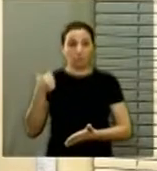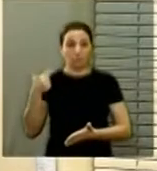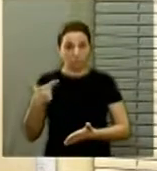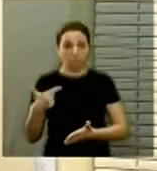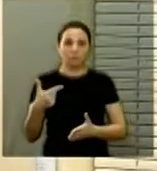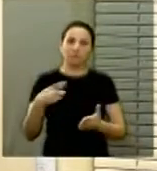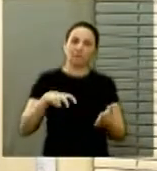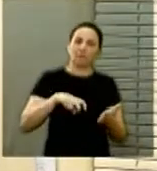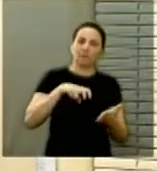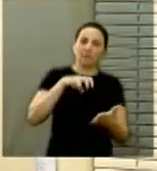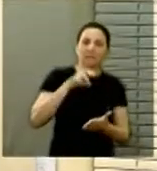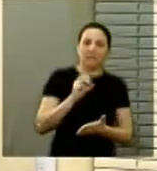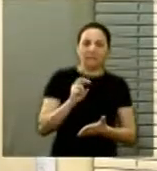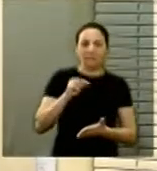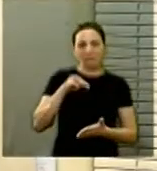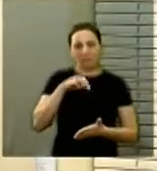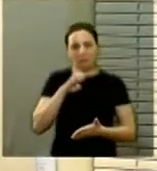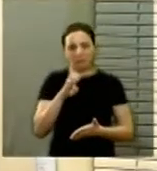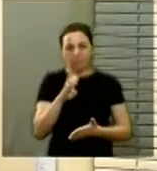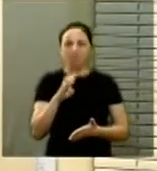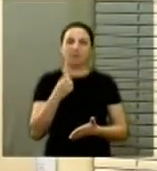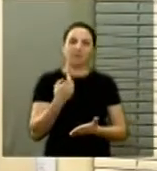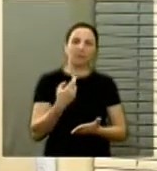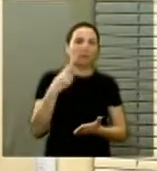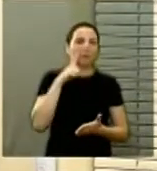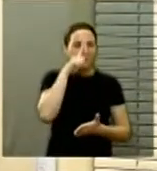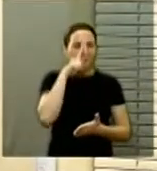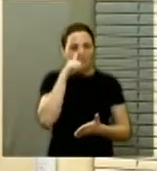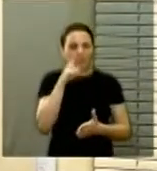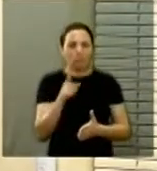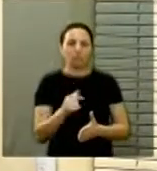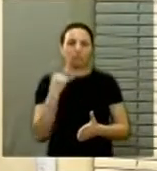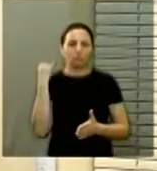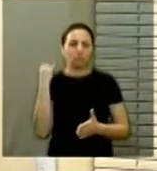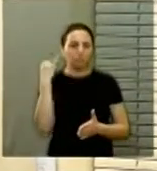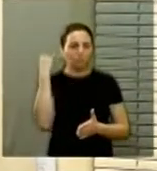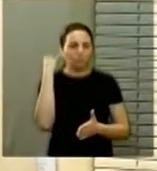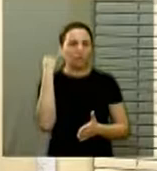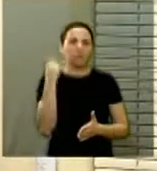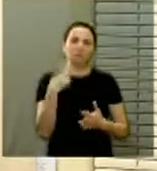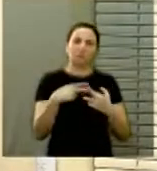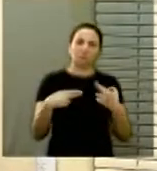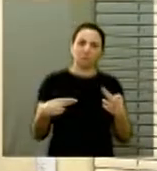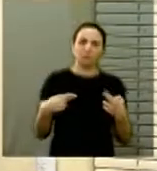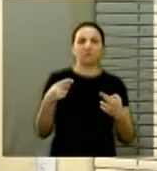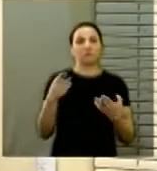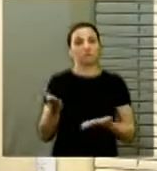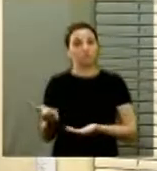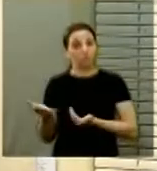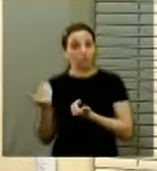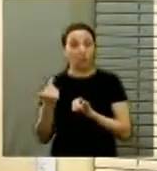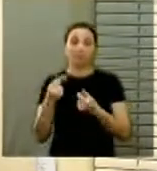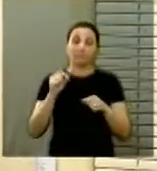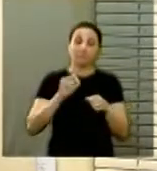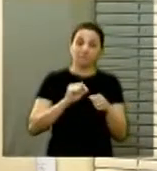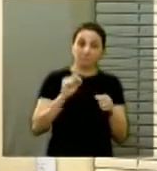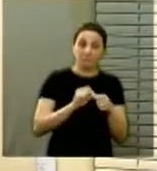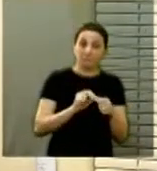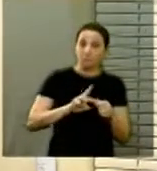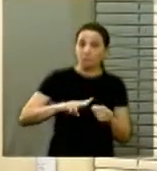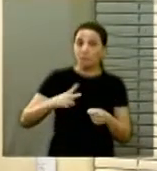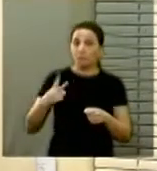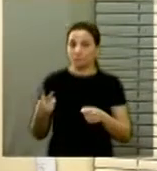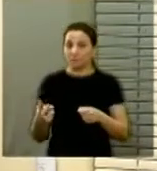hediondos, que são considerados mais graves, não são a maioria dos atos praticados por adolescentes. Pelo contrário,